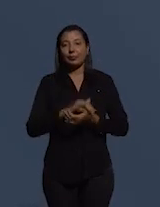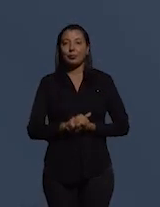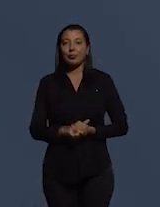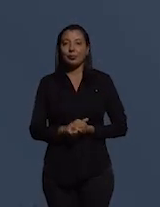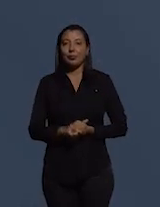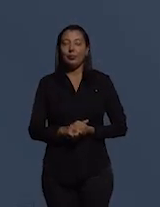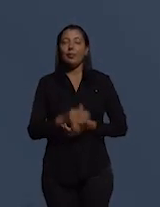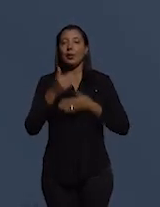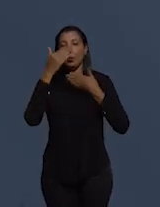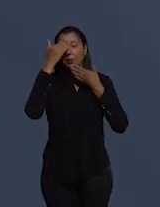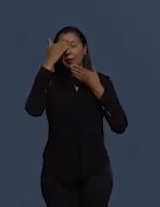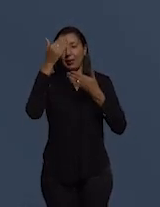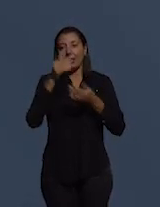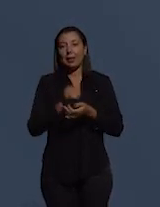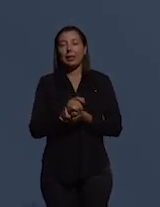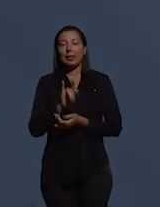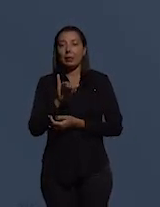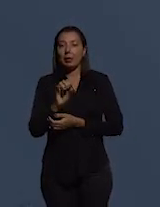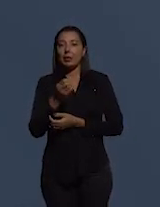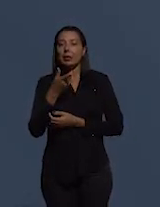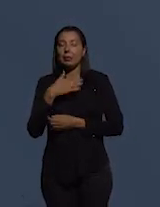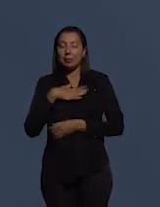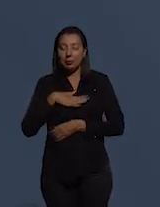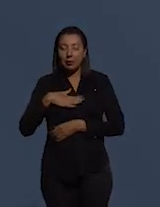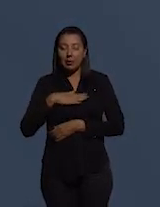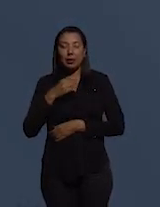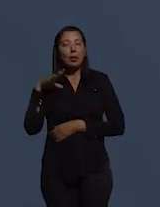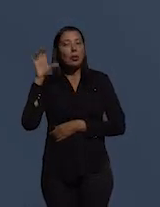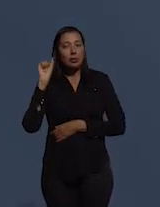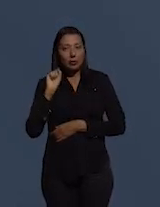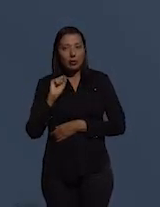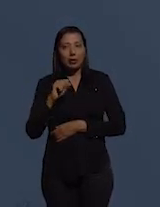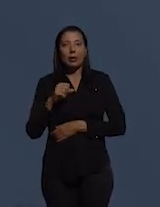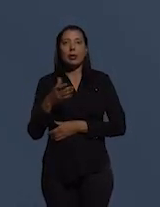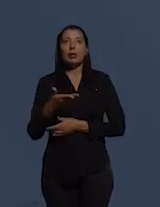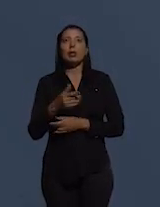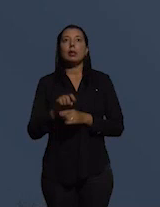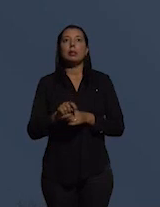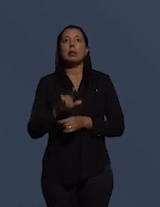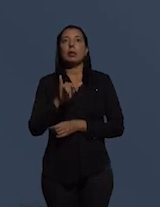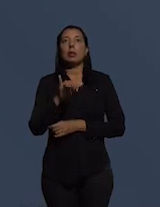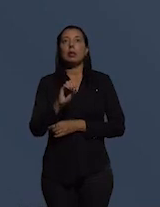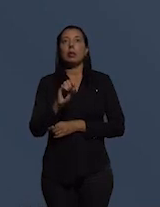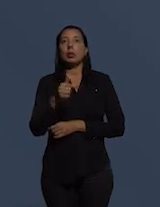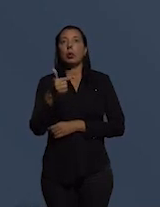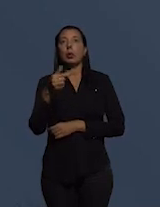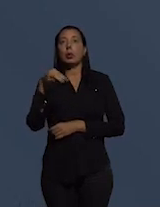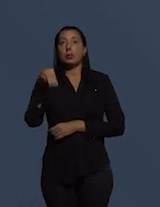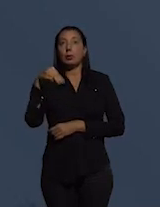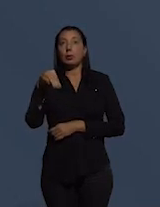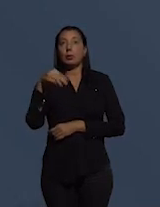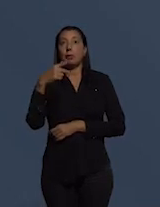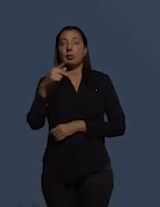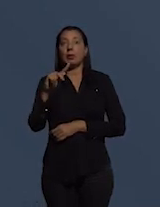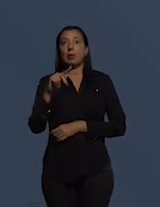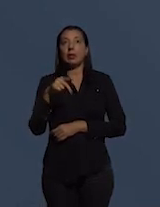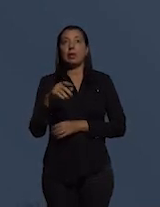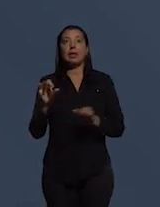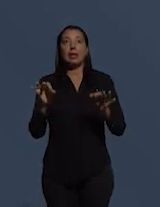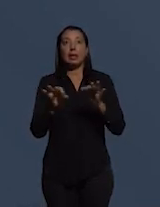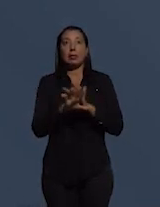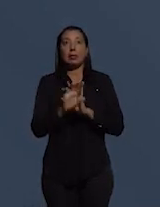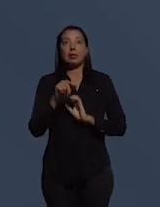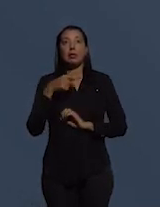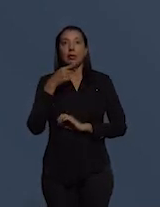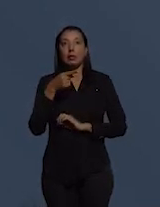Muito obrigada, Braulia, sempre um prazer ouvi-lo. Leonardo, eu vou dar mais dois minutinhos para você concluir a